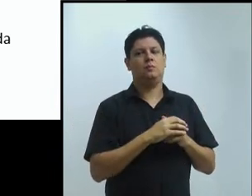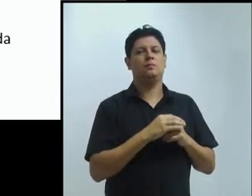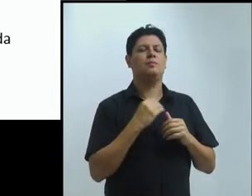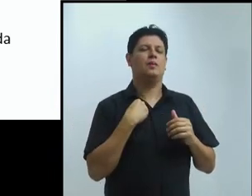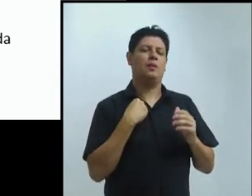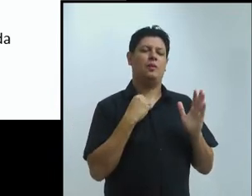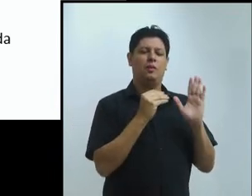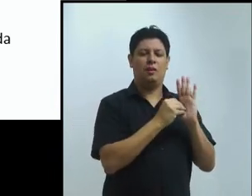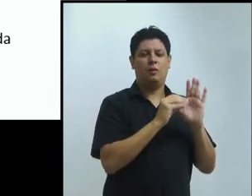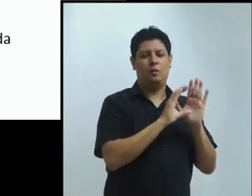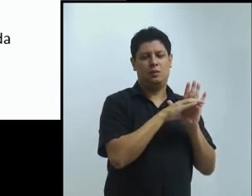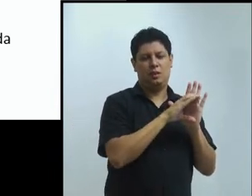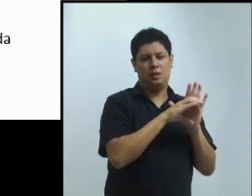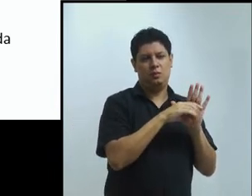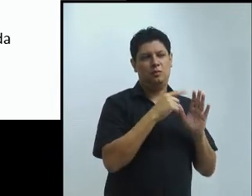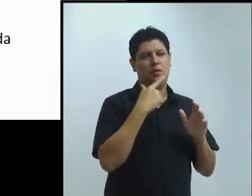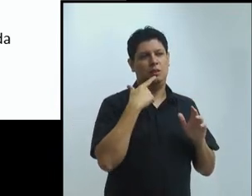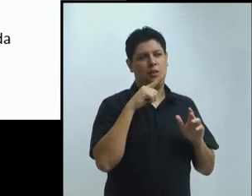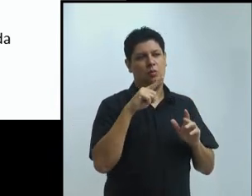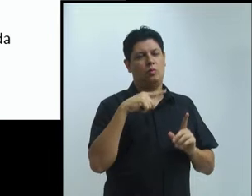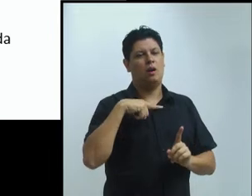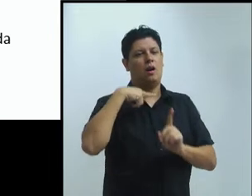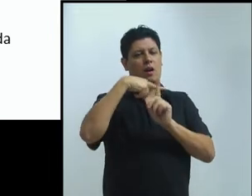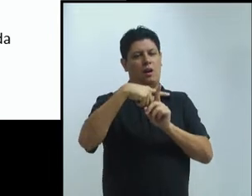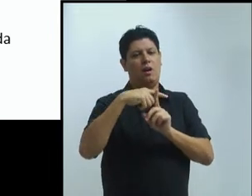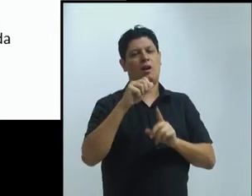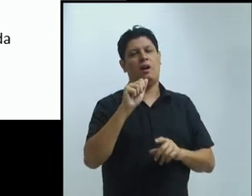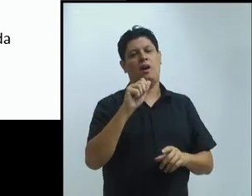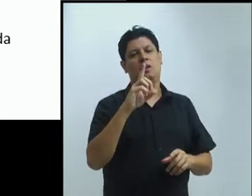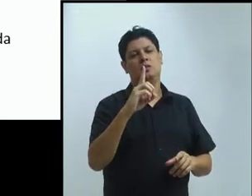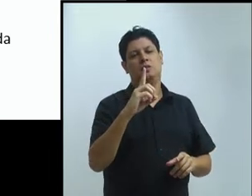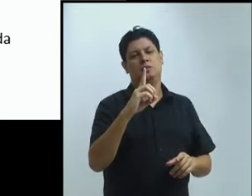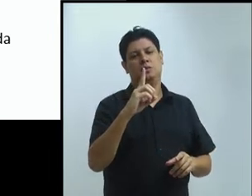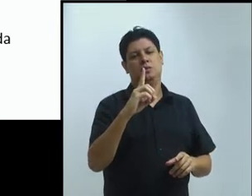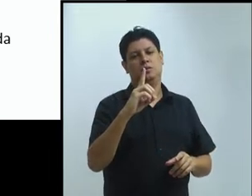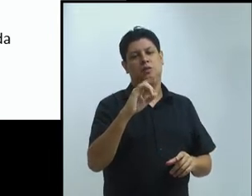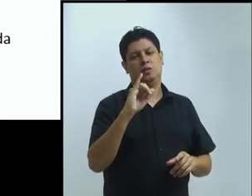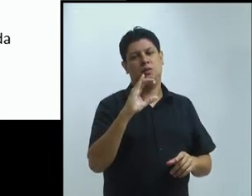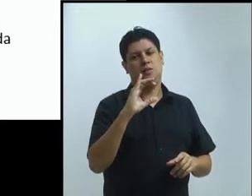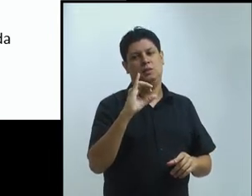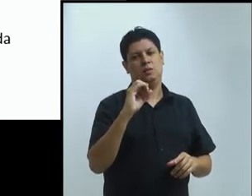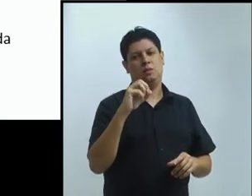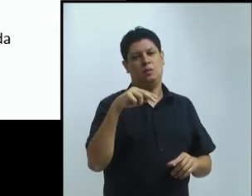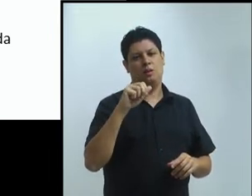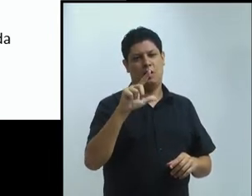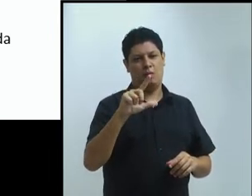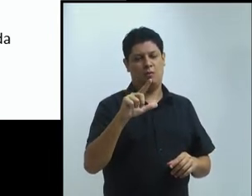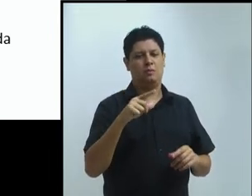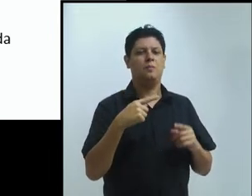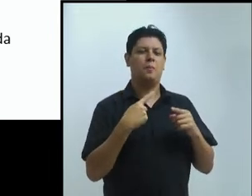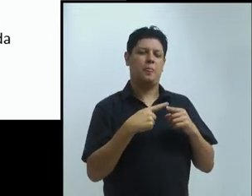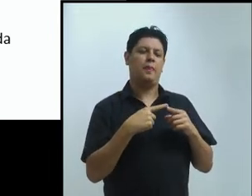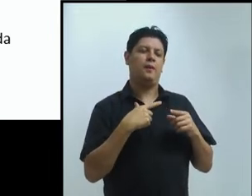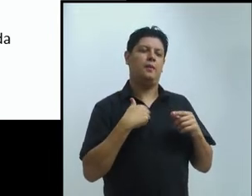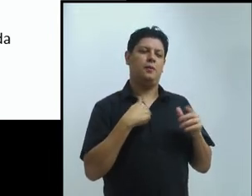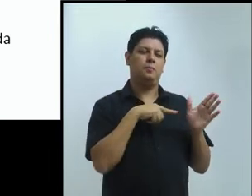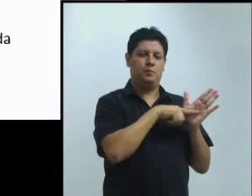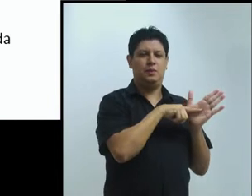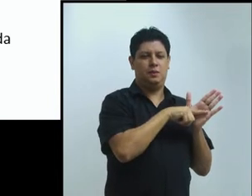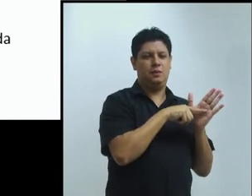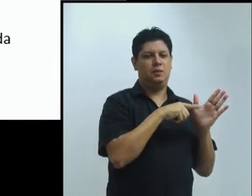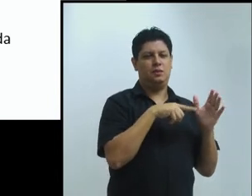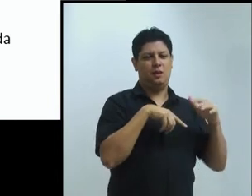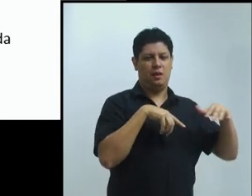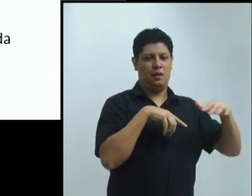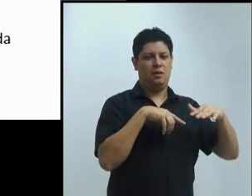aplicada. Quando a gente aprende uma outra língua, ela deixa de ser estrangeira para nós. E ela passa